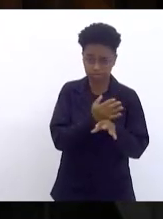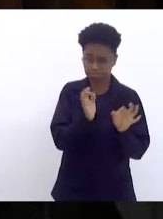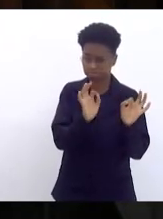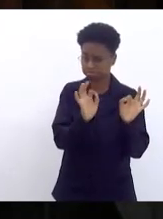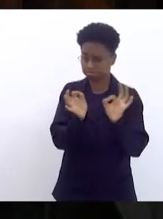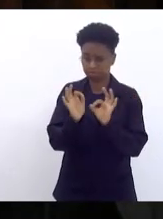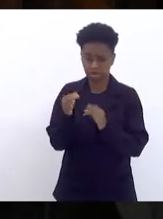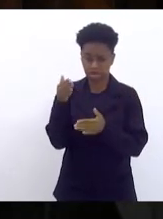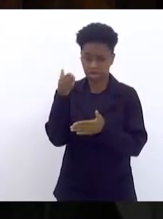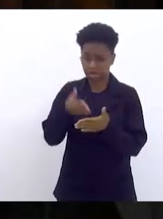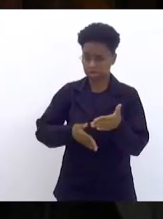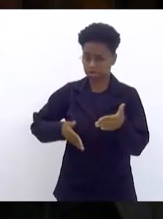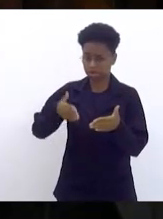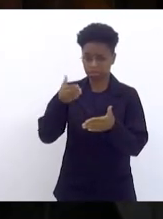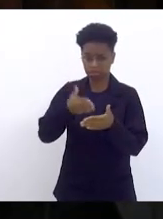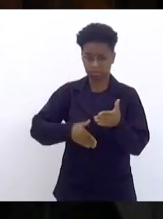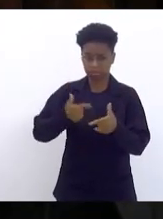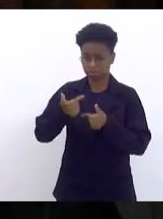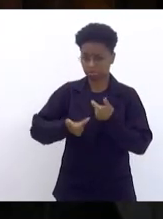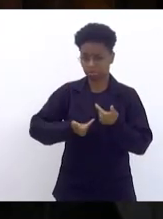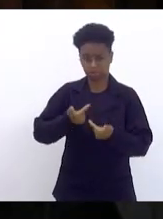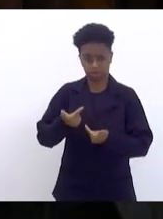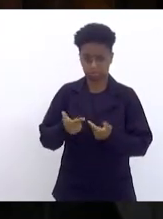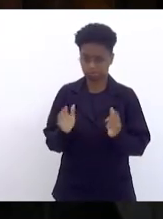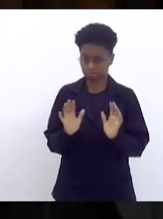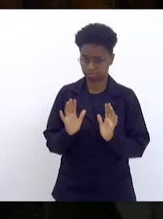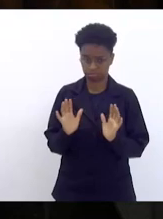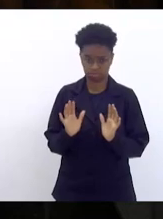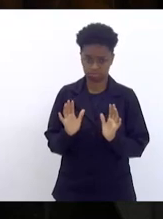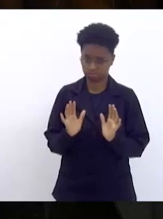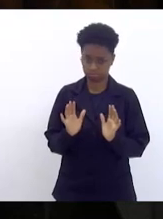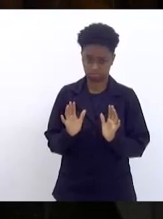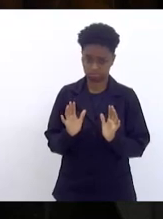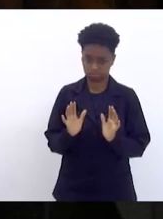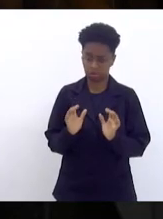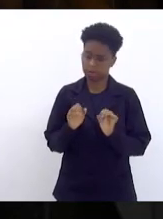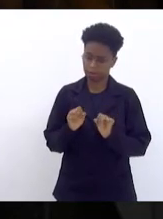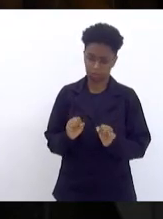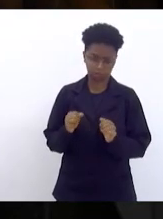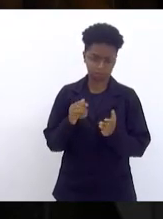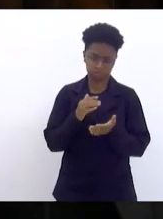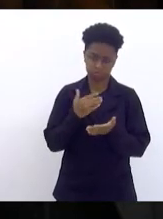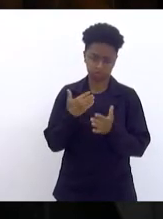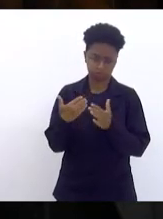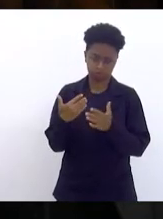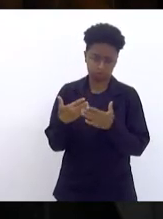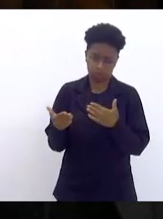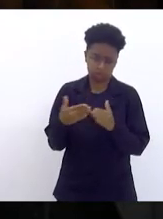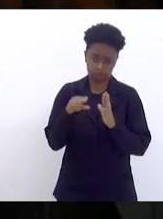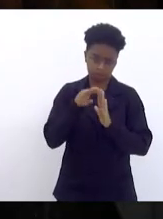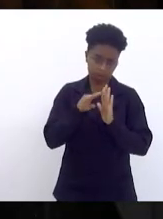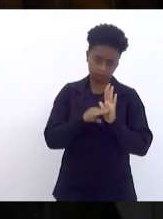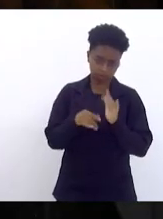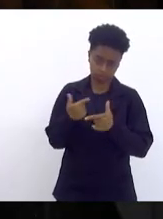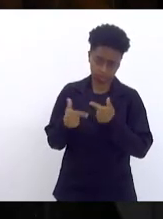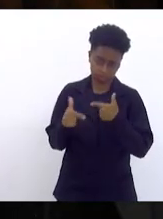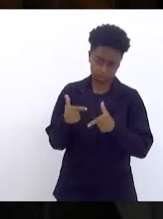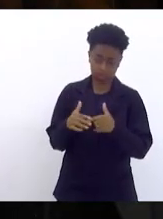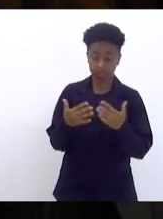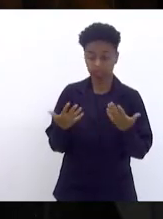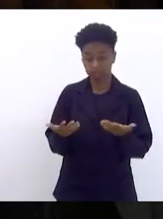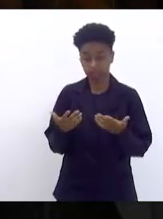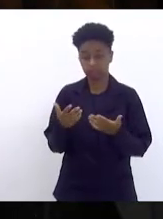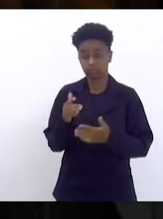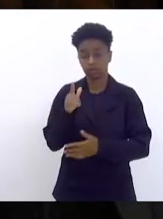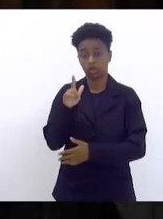de trabalhar nas mais diversas pautas. Então, quando o deputado Luiz